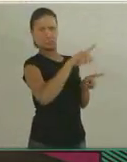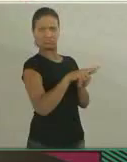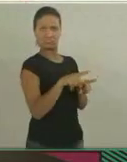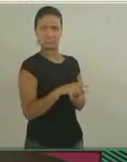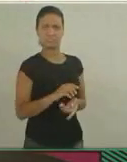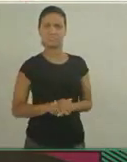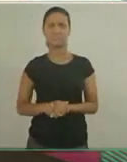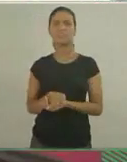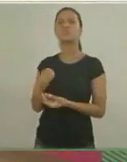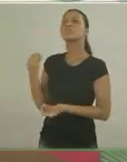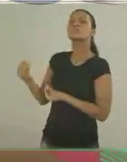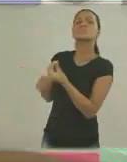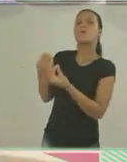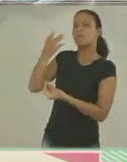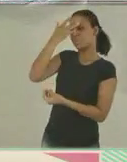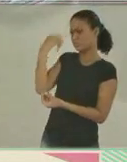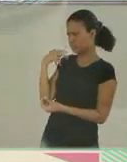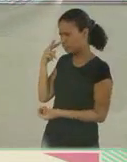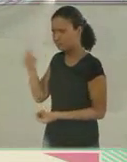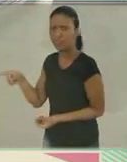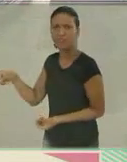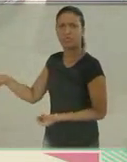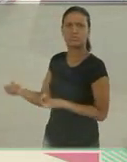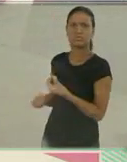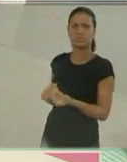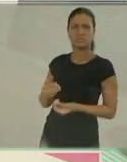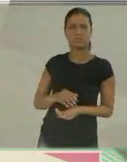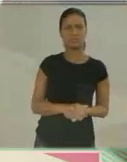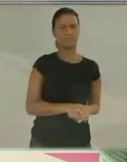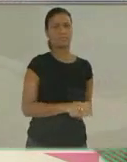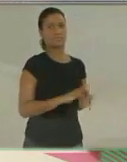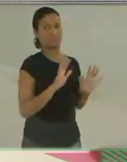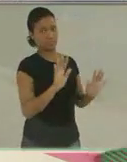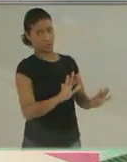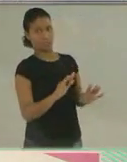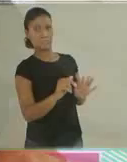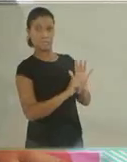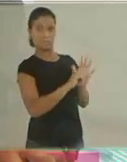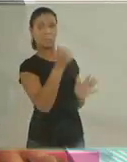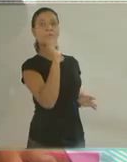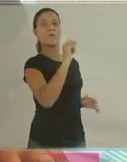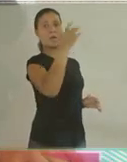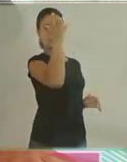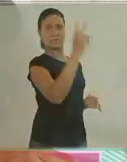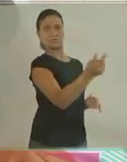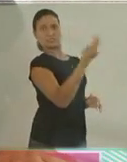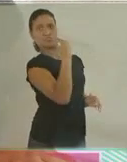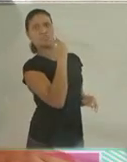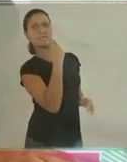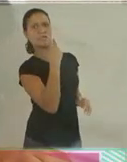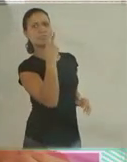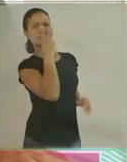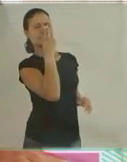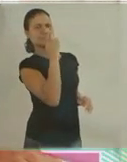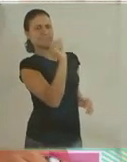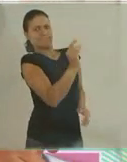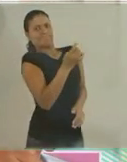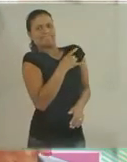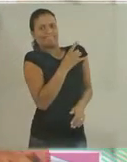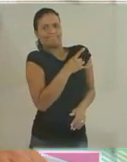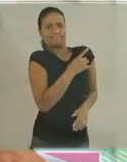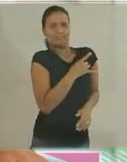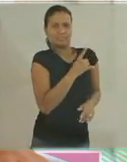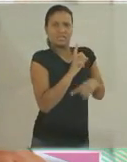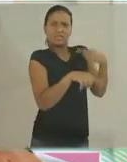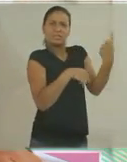E como é a reação das pessoas com você? Olha, no primeiro momento, as pessoas realmente têm um pouco de receio,